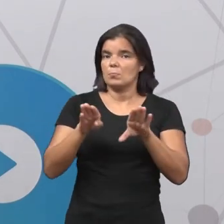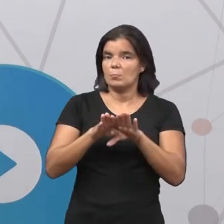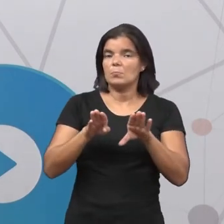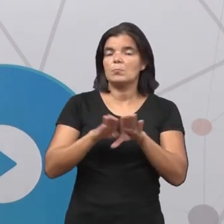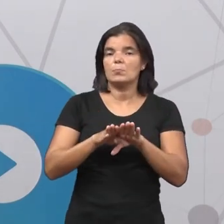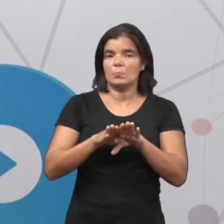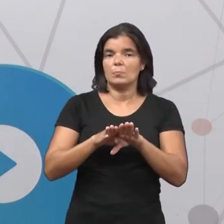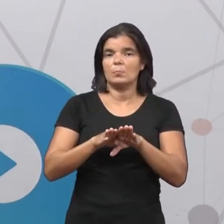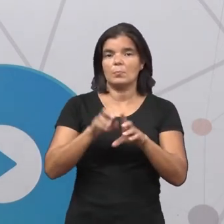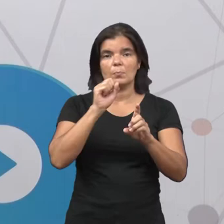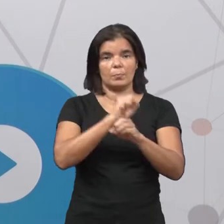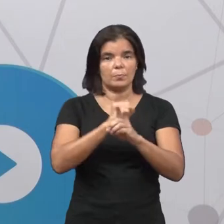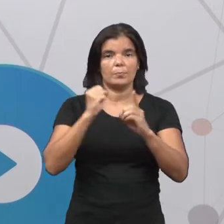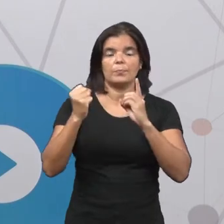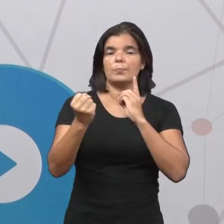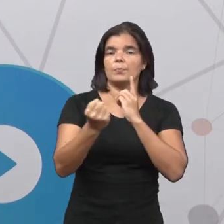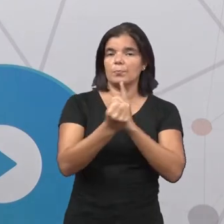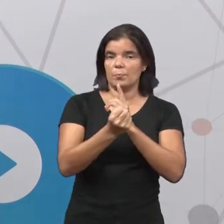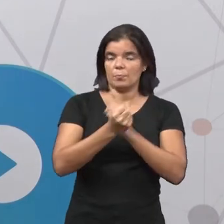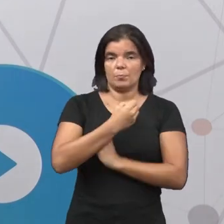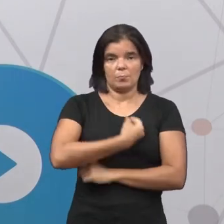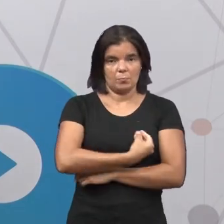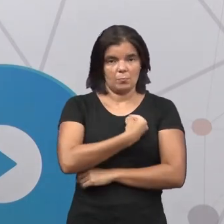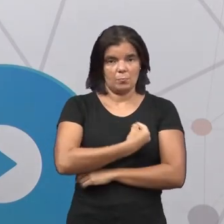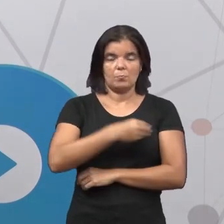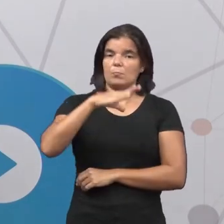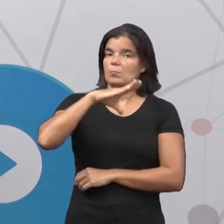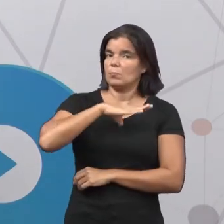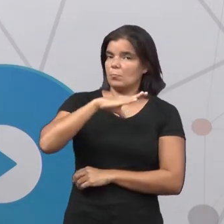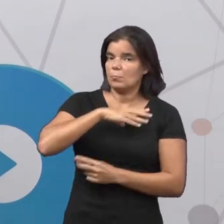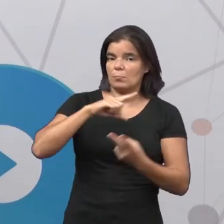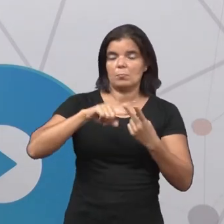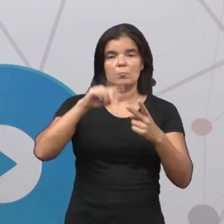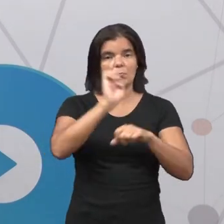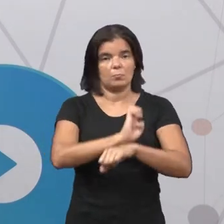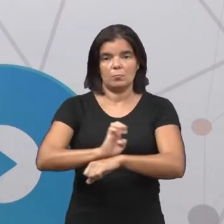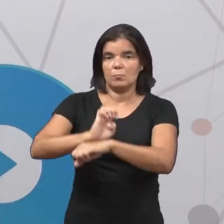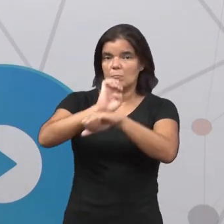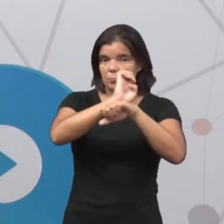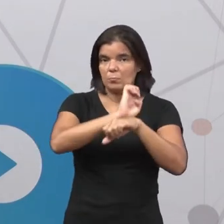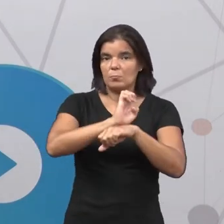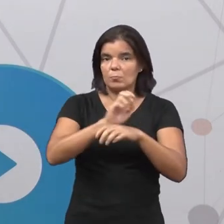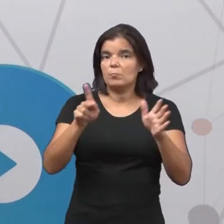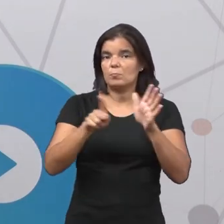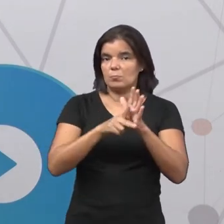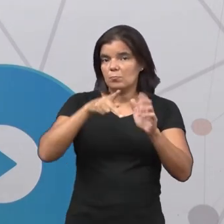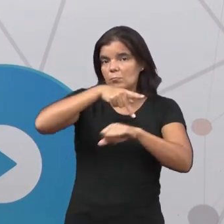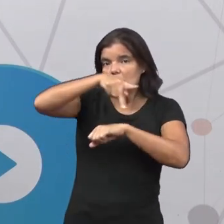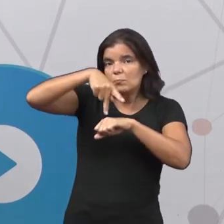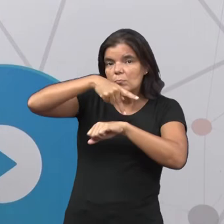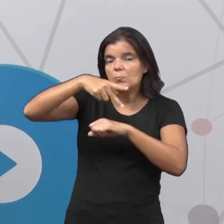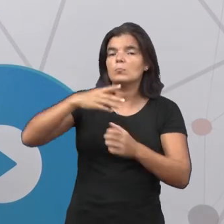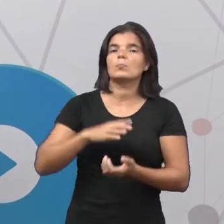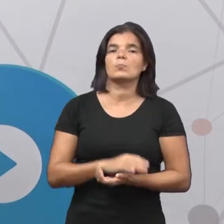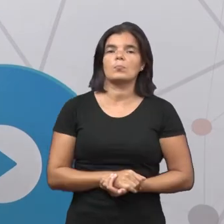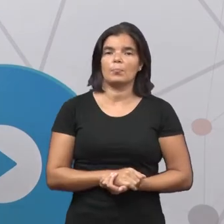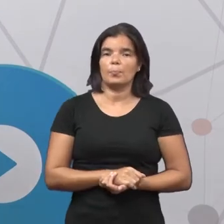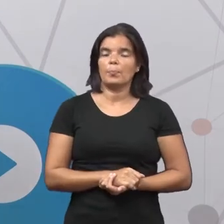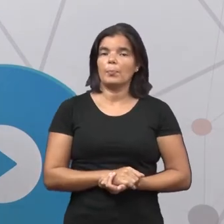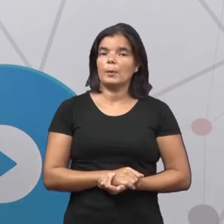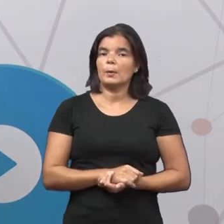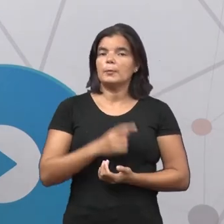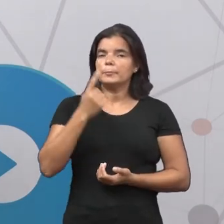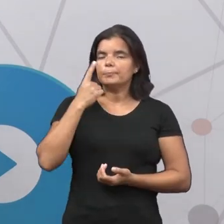as questões sociais existentes na cidade, no Estado e também no nosso país. Então, vamos avançar?